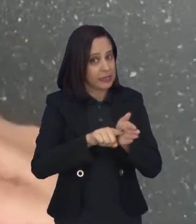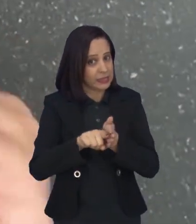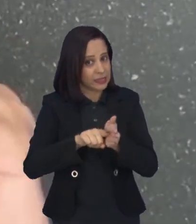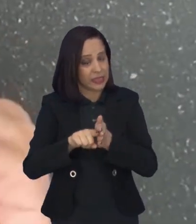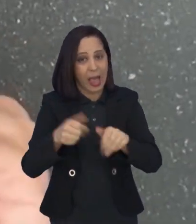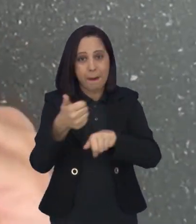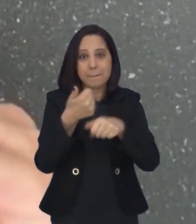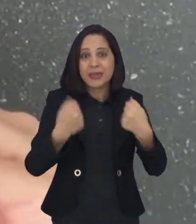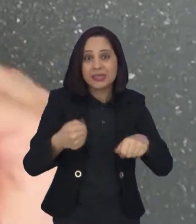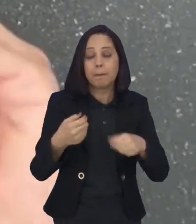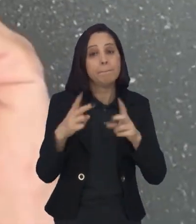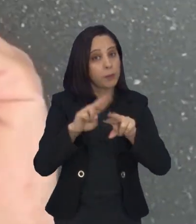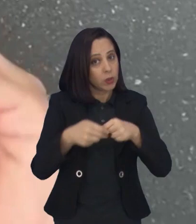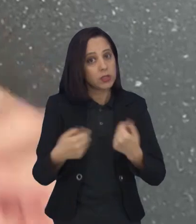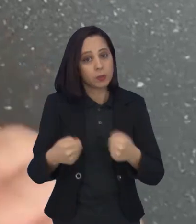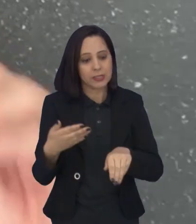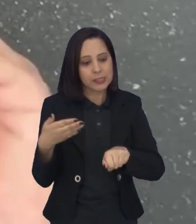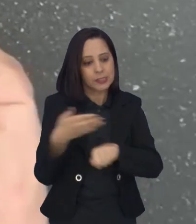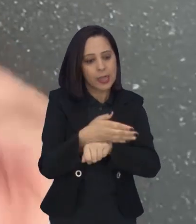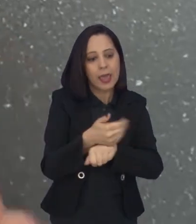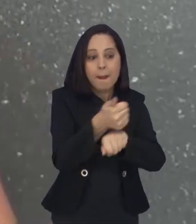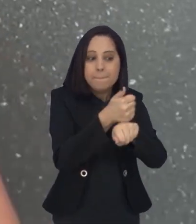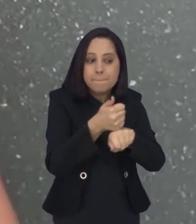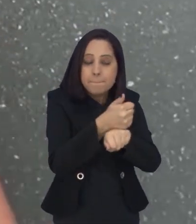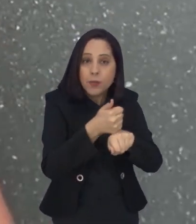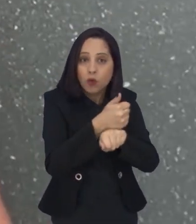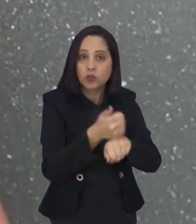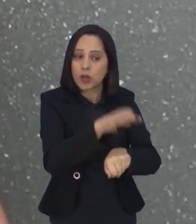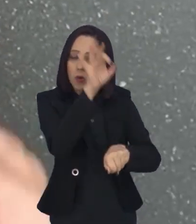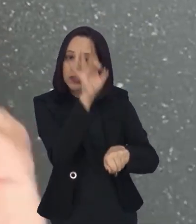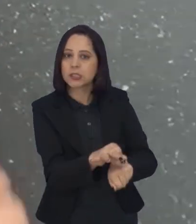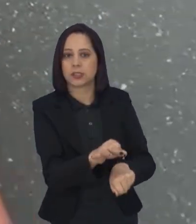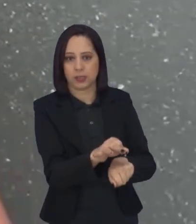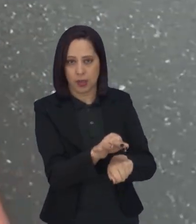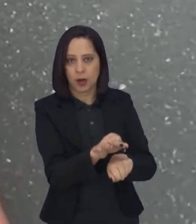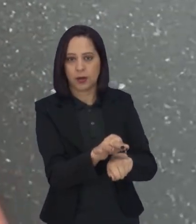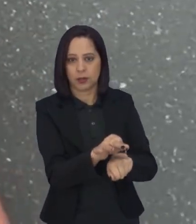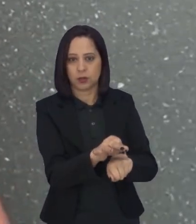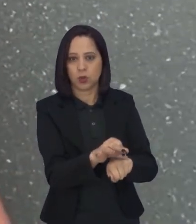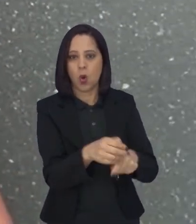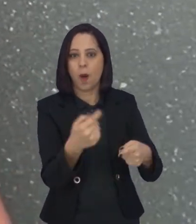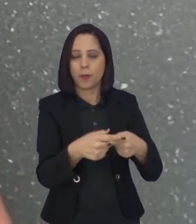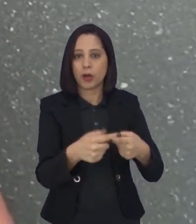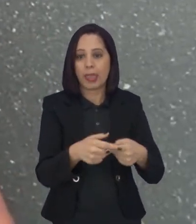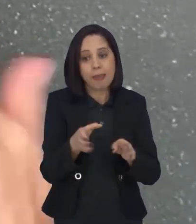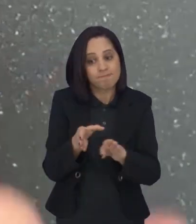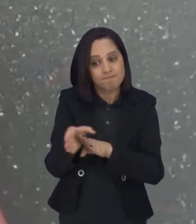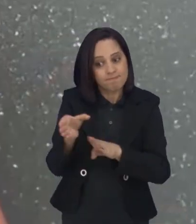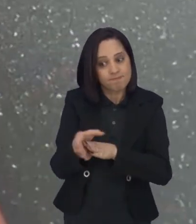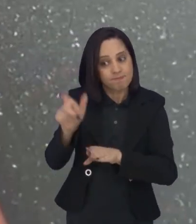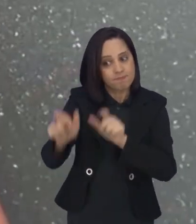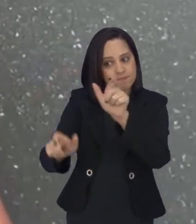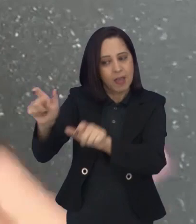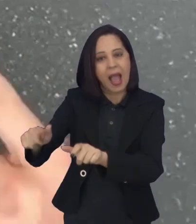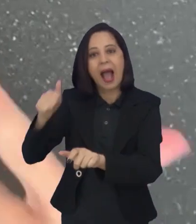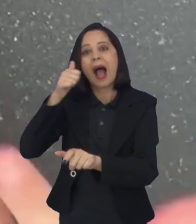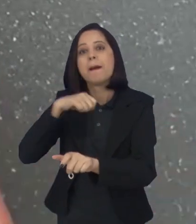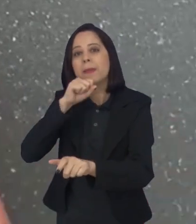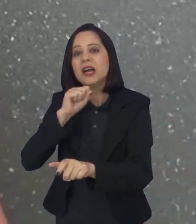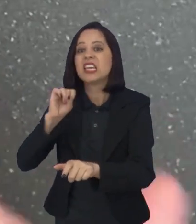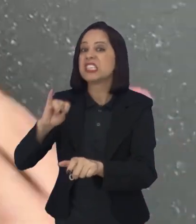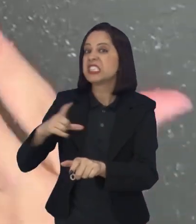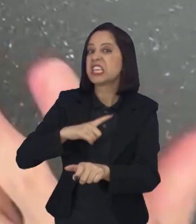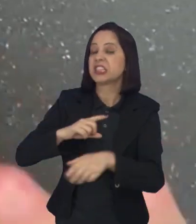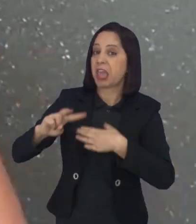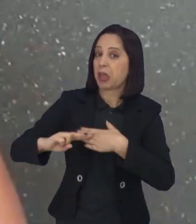de um profissional que realmente esteja interessado e que estude a respeito. Para saber orientar bem as mães, quais são os efeitos colaterais, como é que